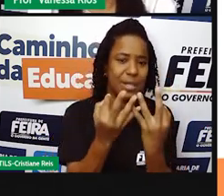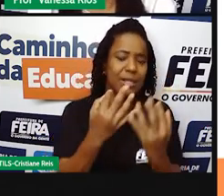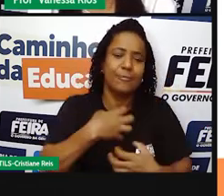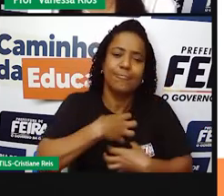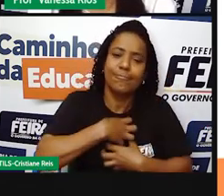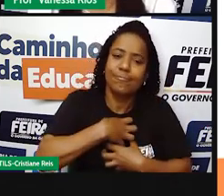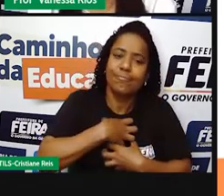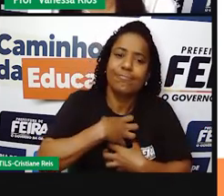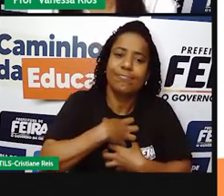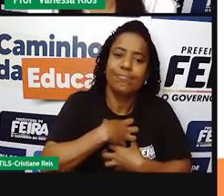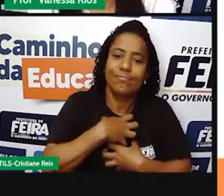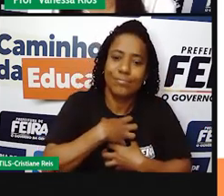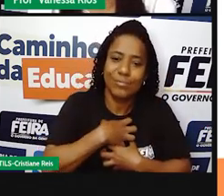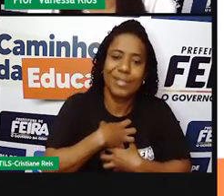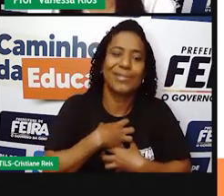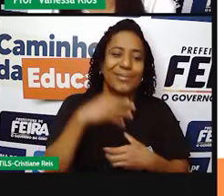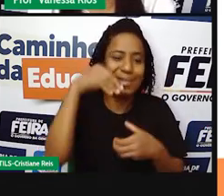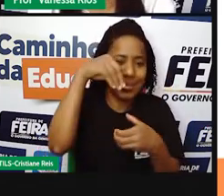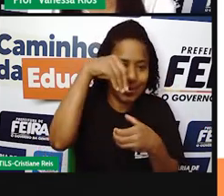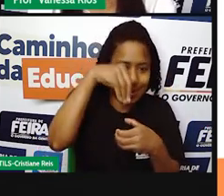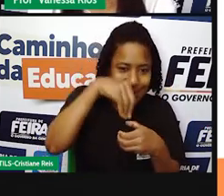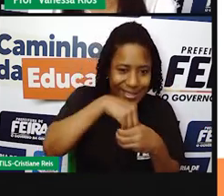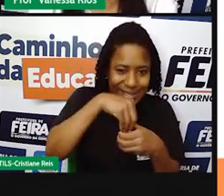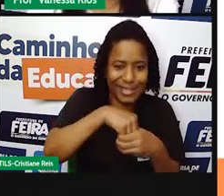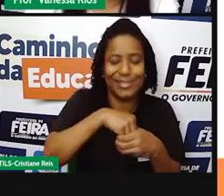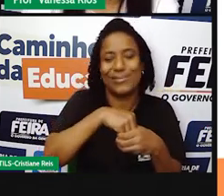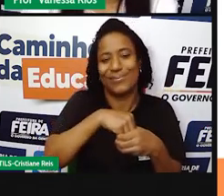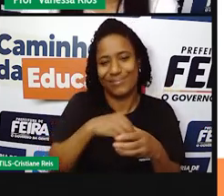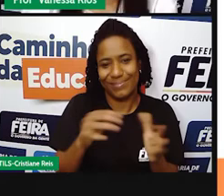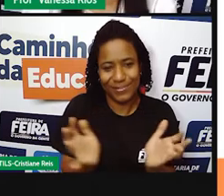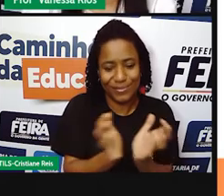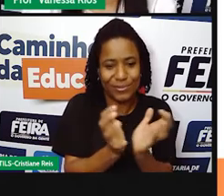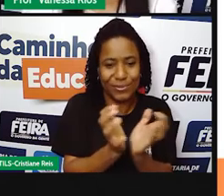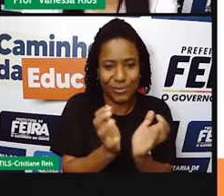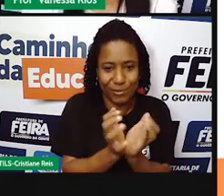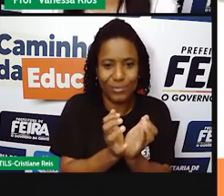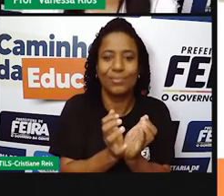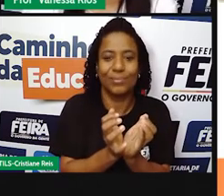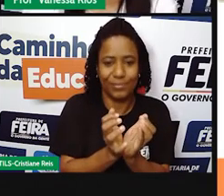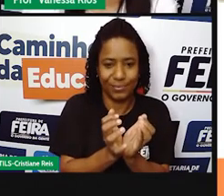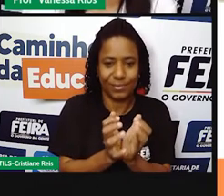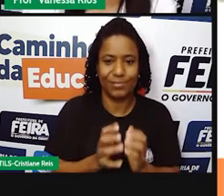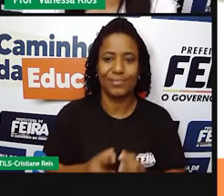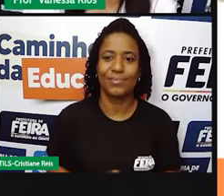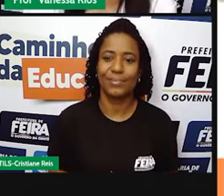Que acontecem, que envolvem essas pessoas que vivem aí no mesmo espaço.